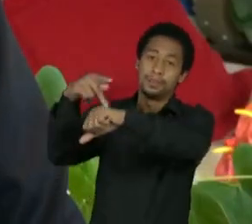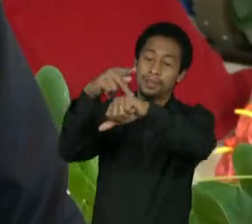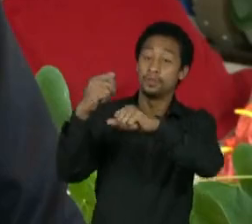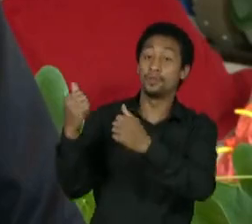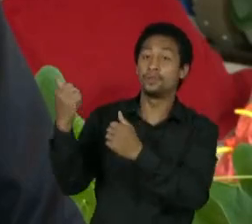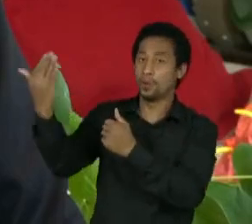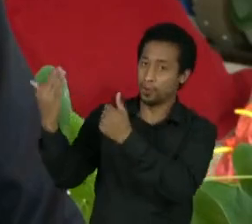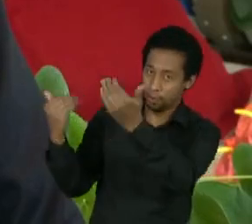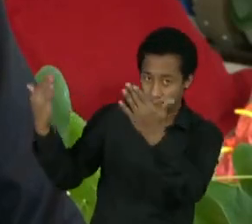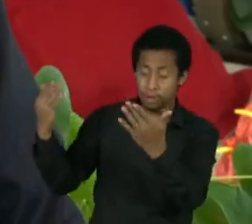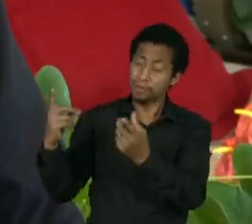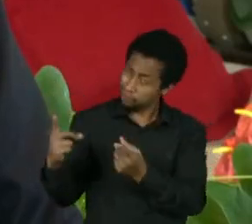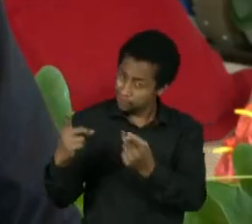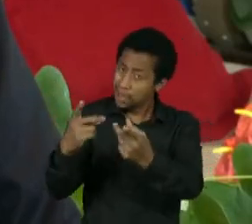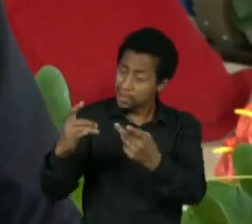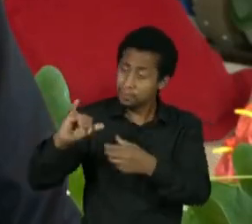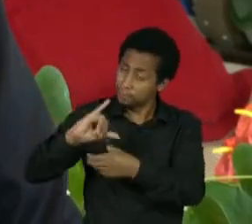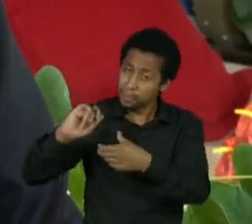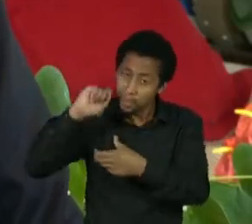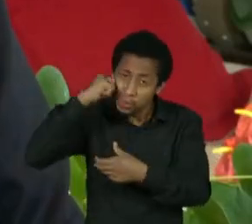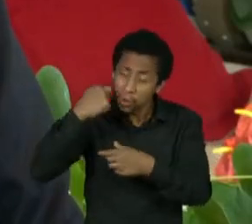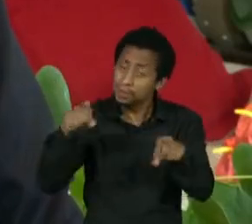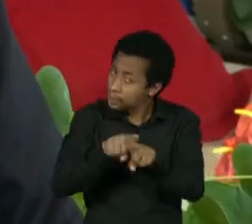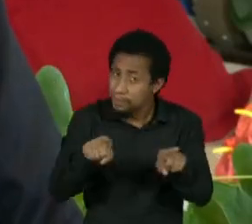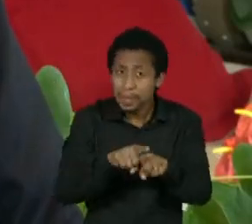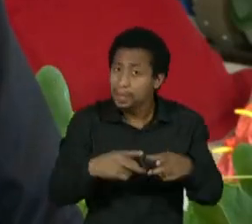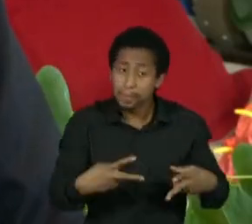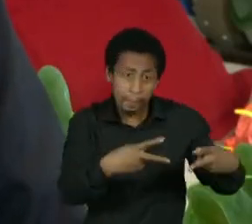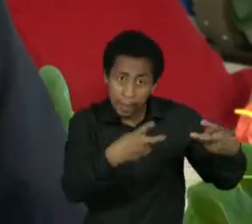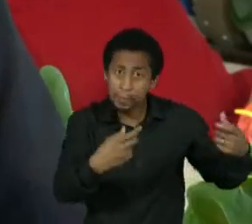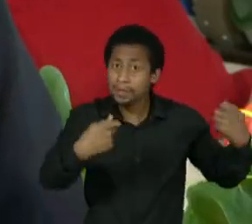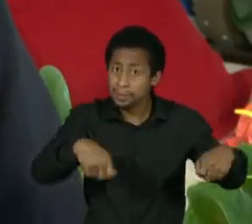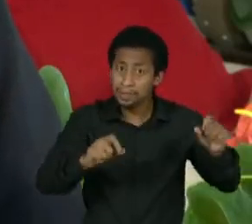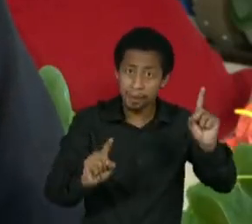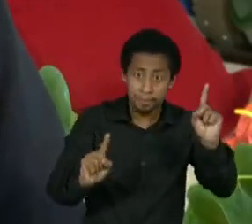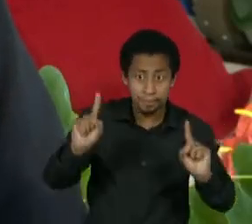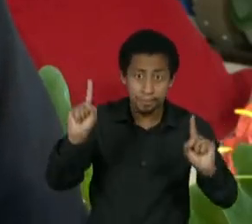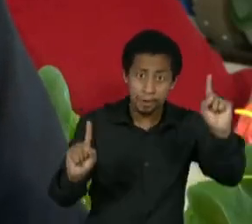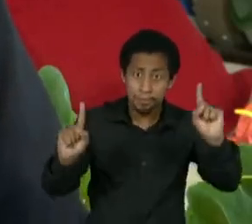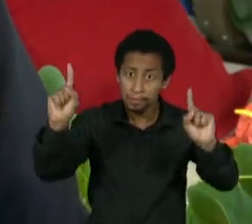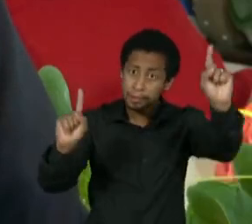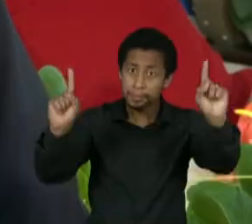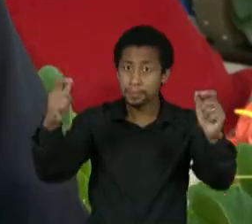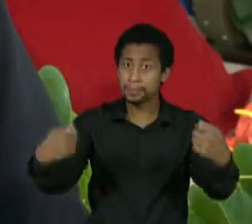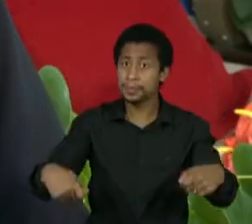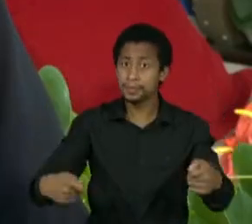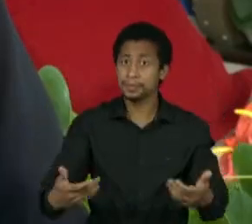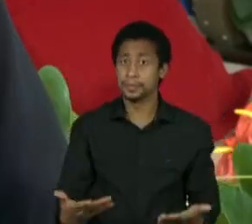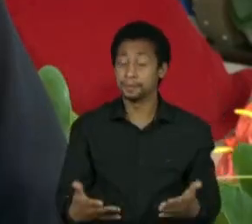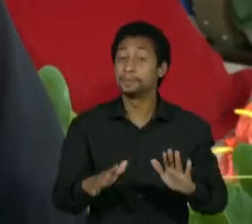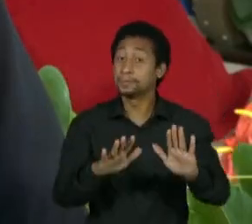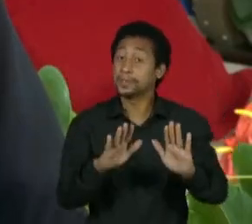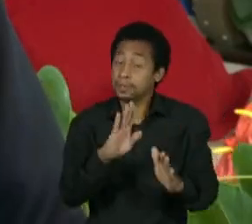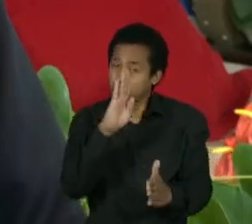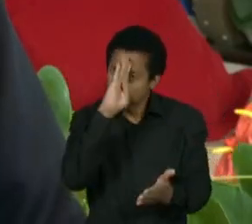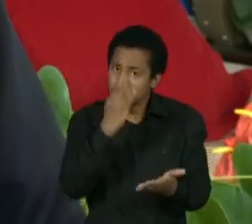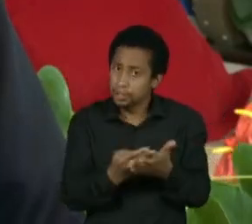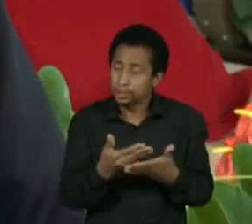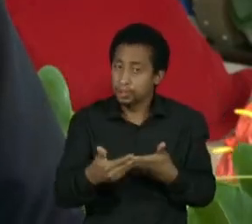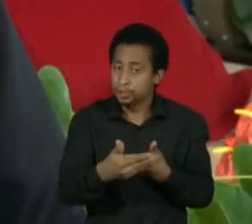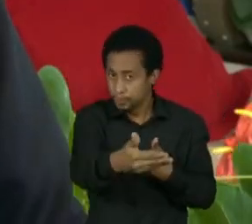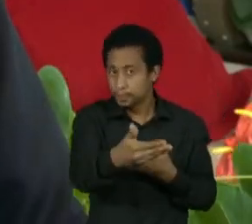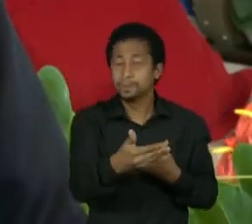atuando. Hoje, por exemplo, eu vejo com alegria que com a privatização de campos